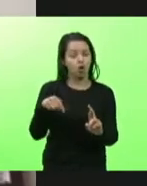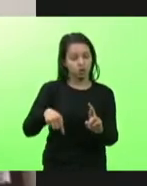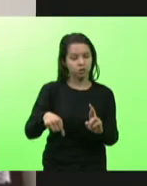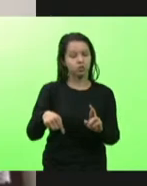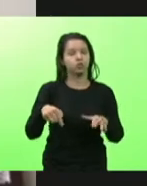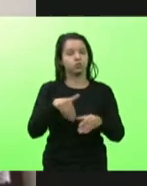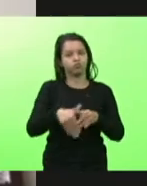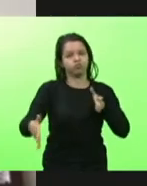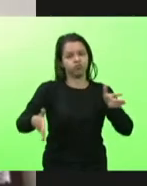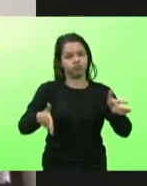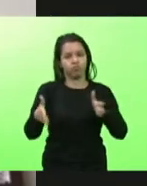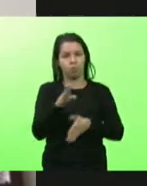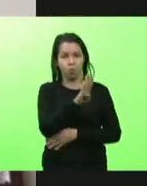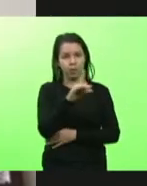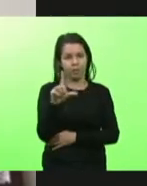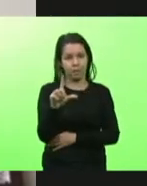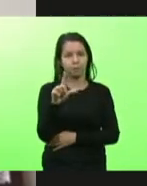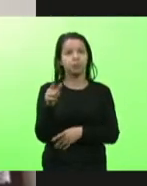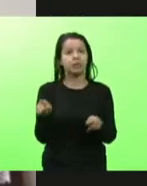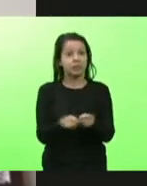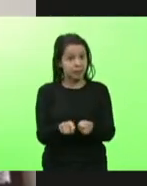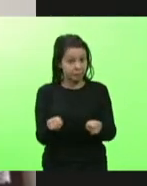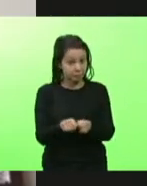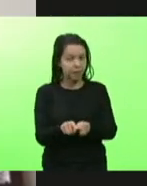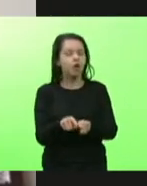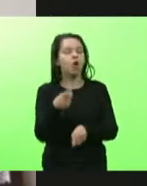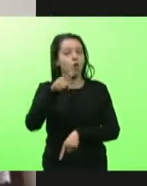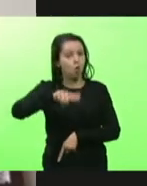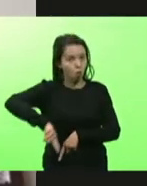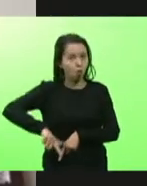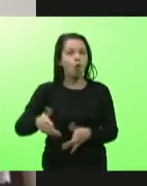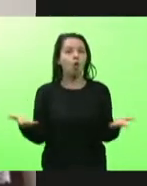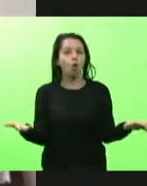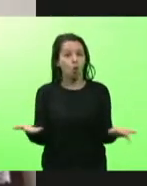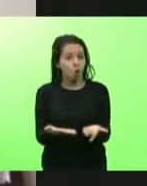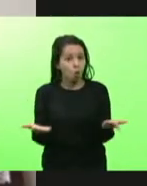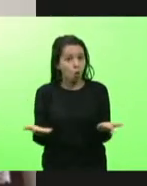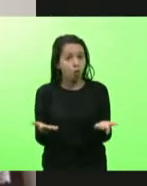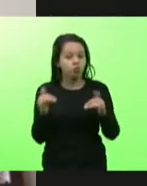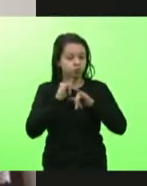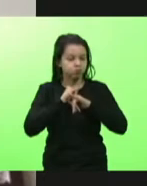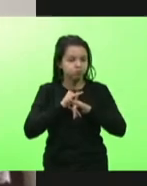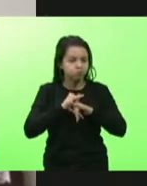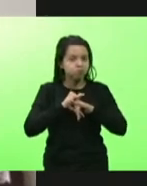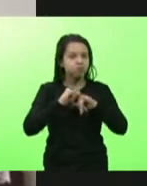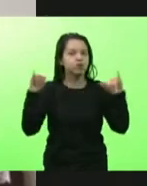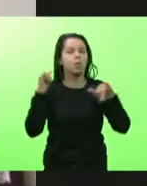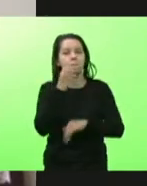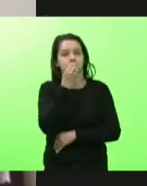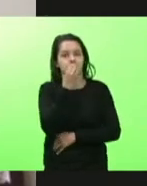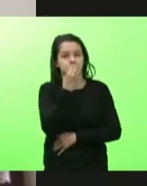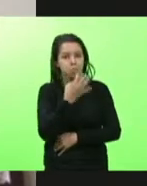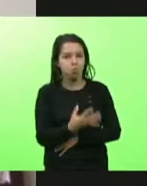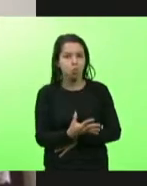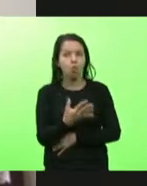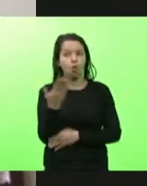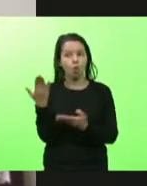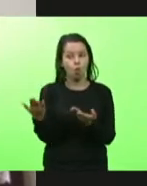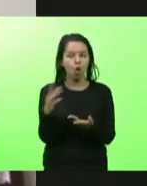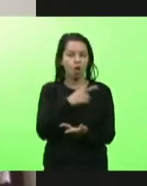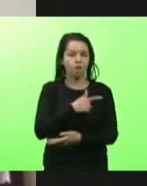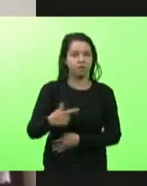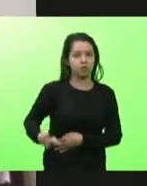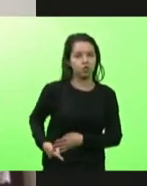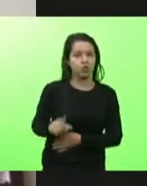Também nós tivemos hoje, senhor presidente, senhores deputados, a grande notícia trazida pela governadora Daniela, que é o